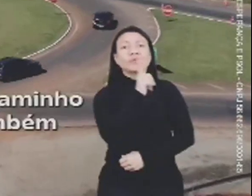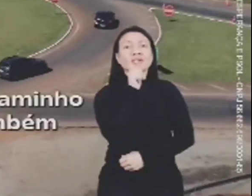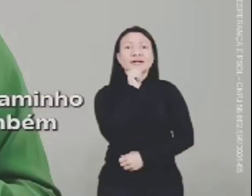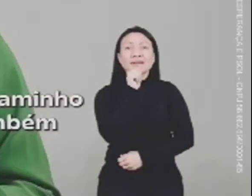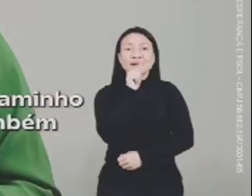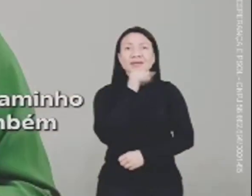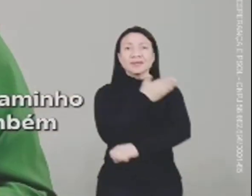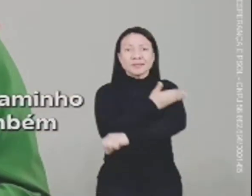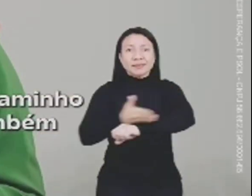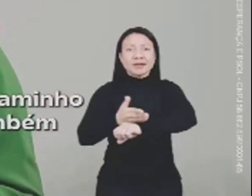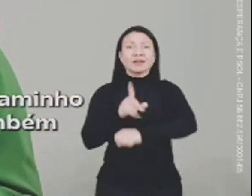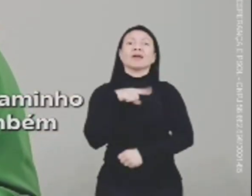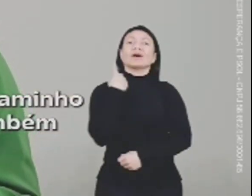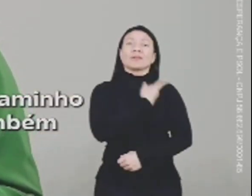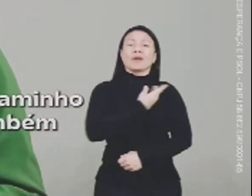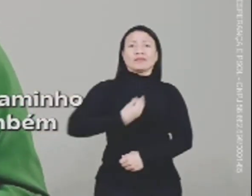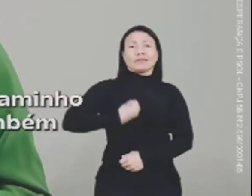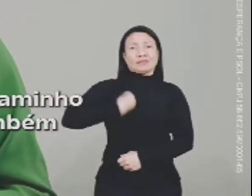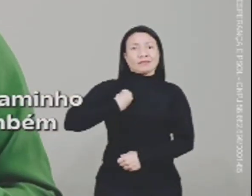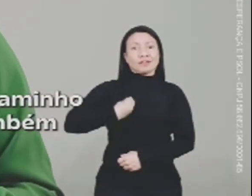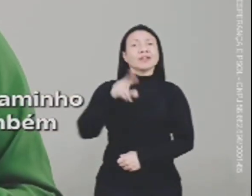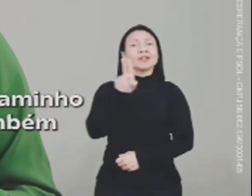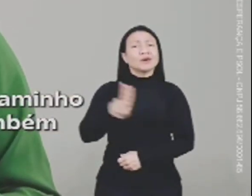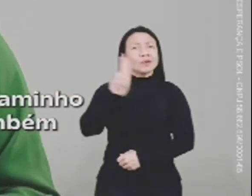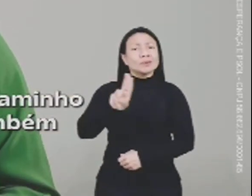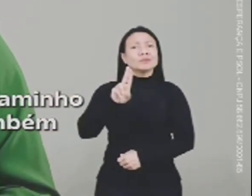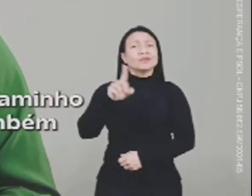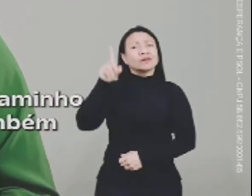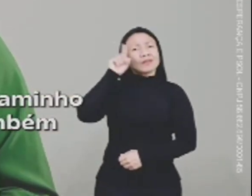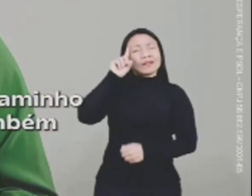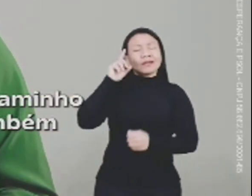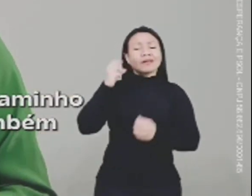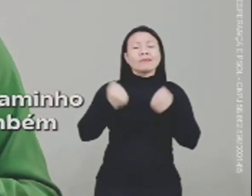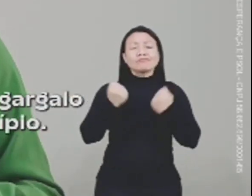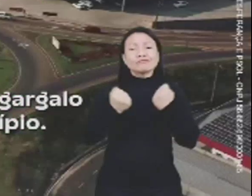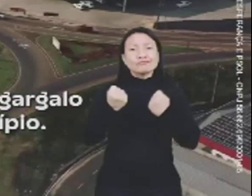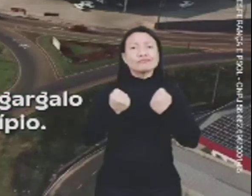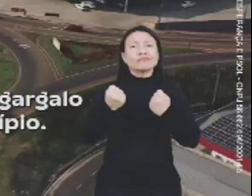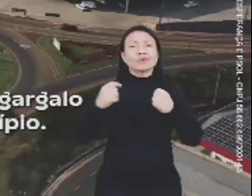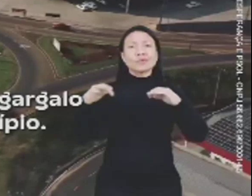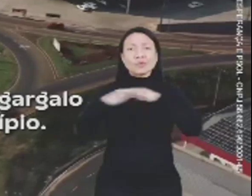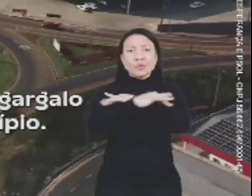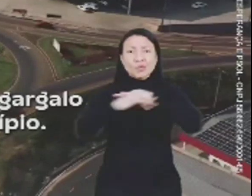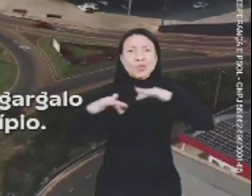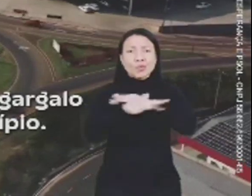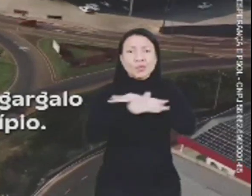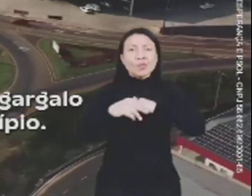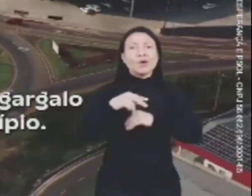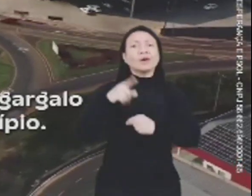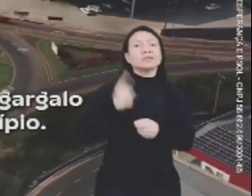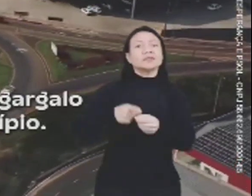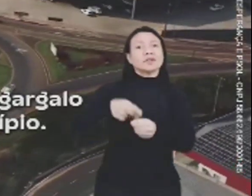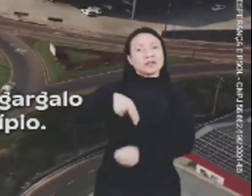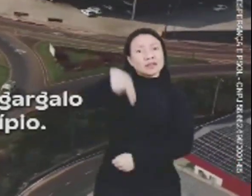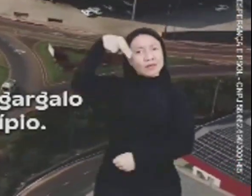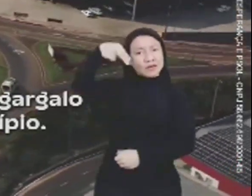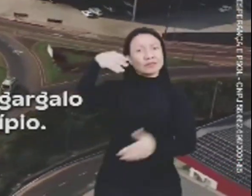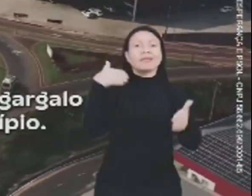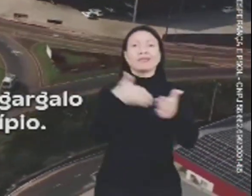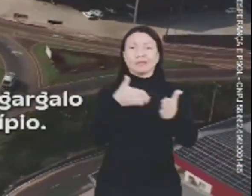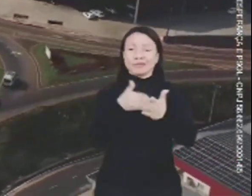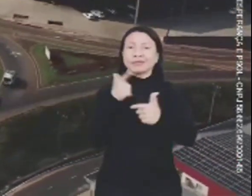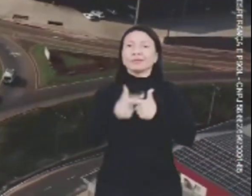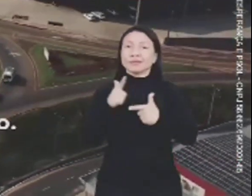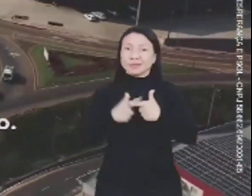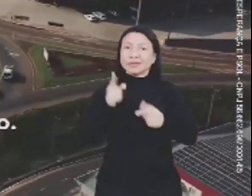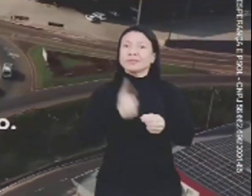Nós que moramos e utilizamos o caminho que vai para a cidade norte, também sabemos que este é outro grande gargalo que possuímos no